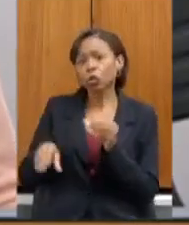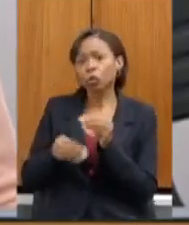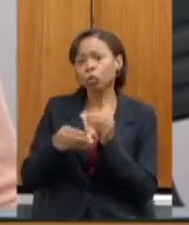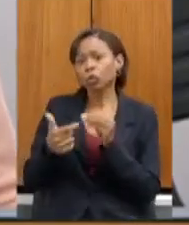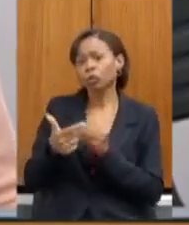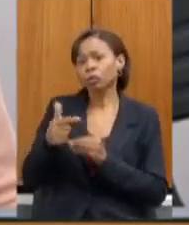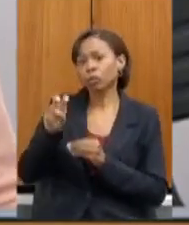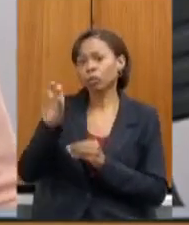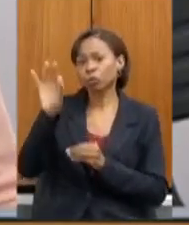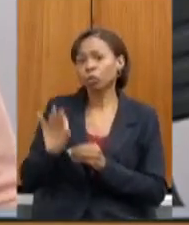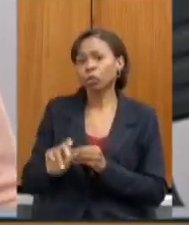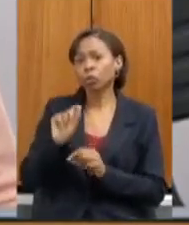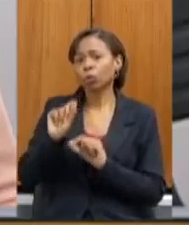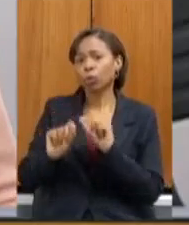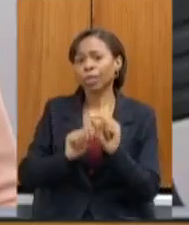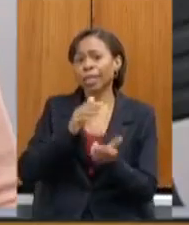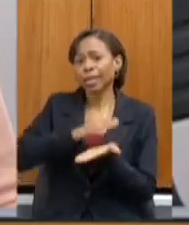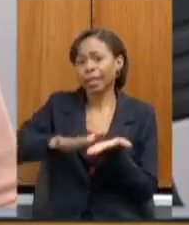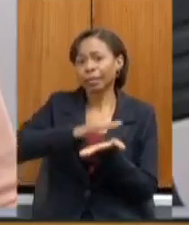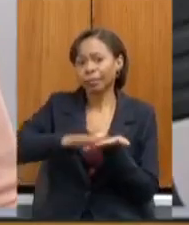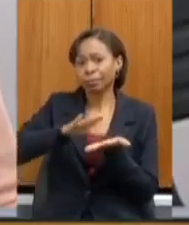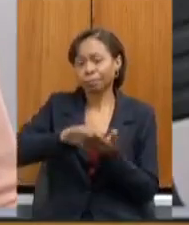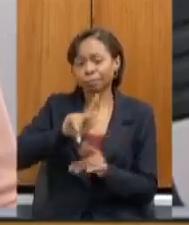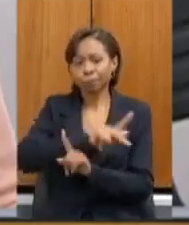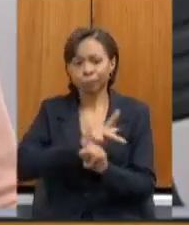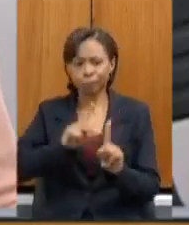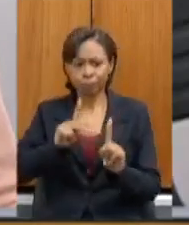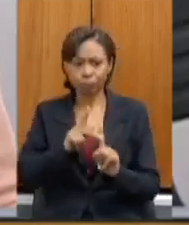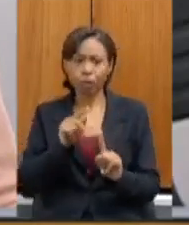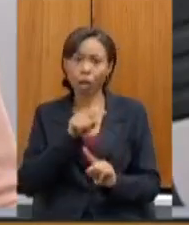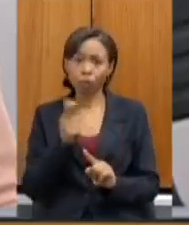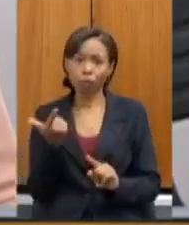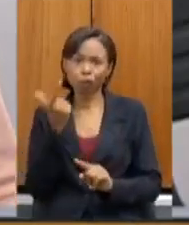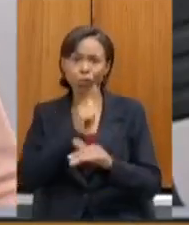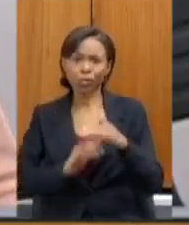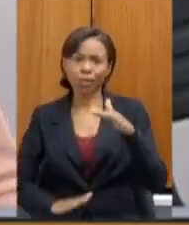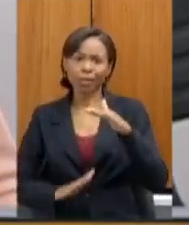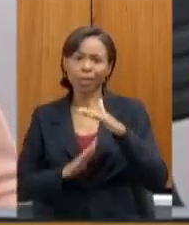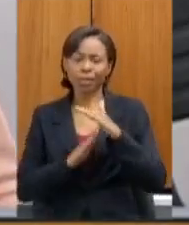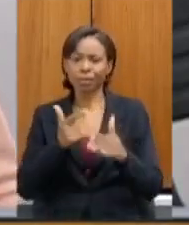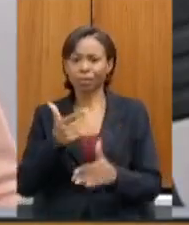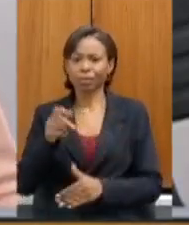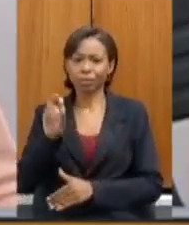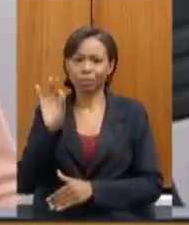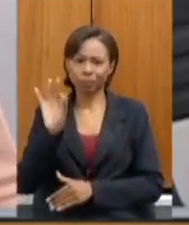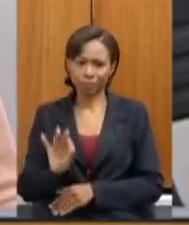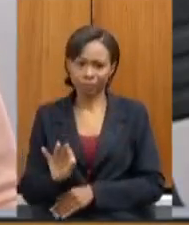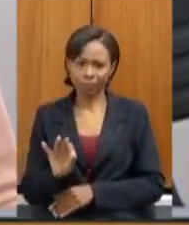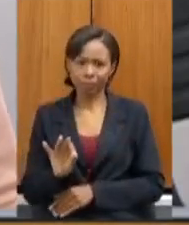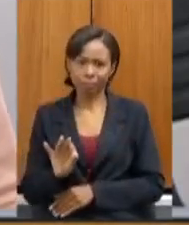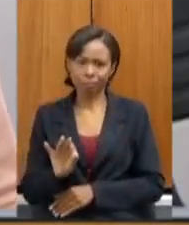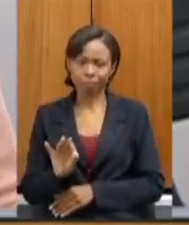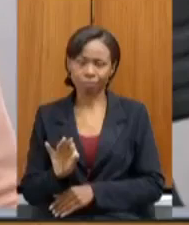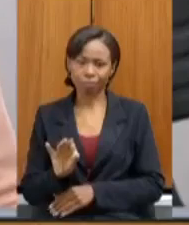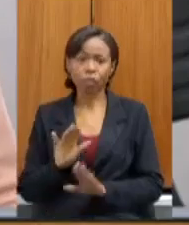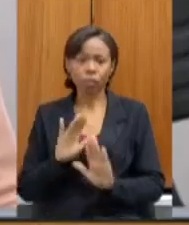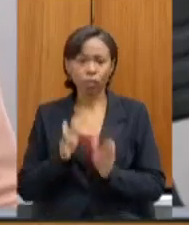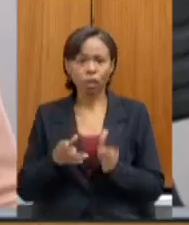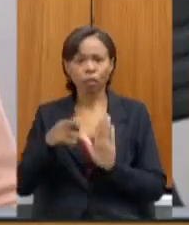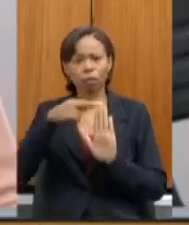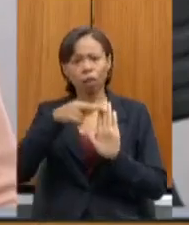despesas previdenciárias aí vocês chegam nos 25% mesmo tendo todas as normas